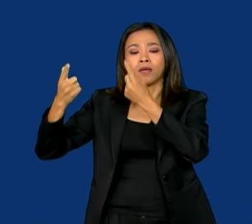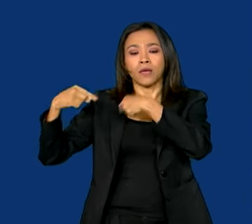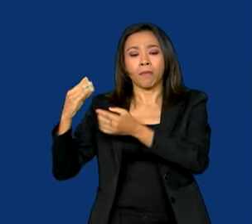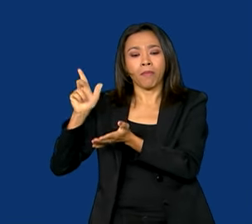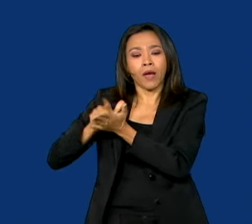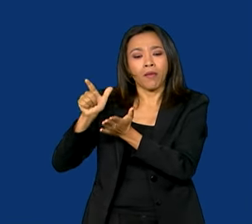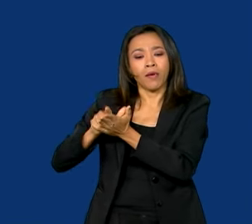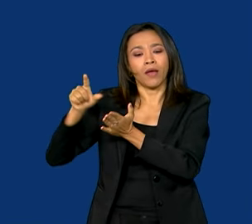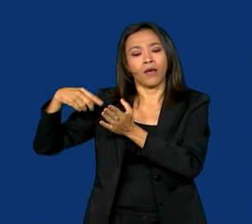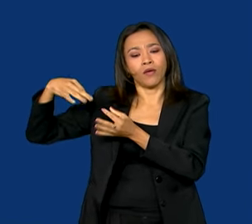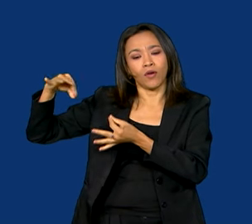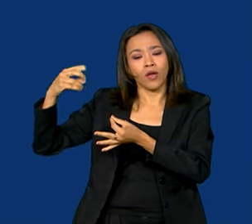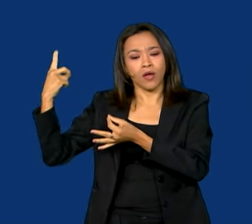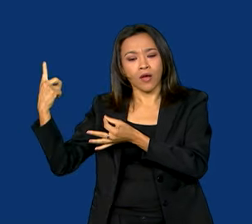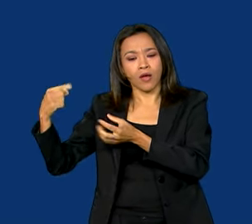R 105